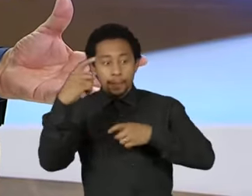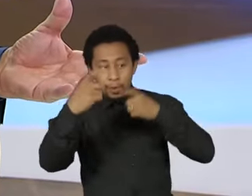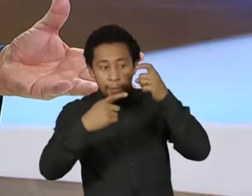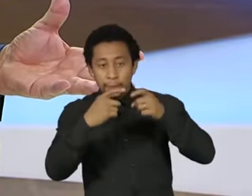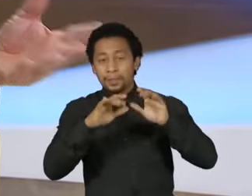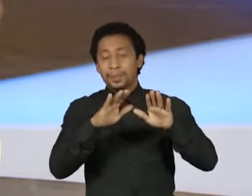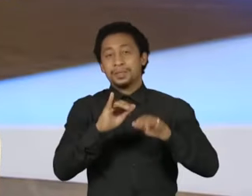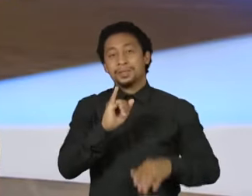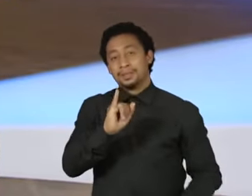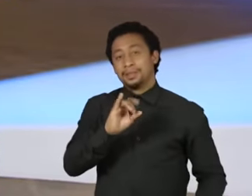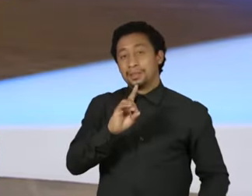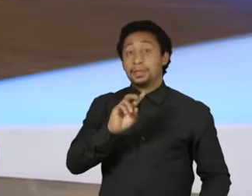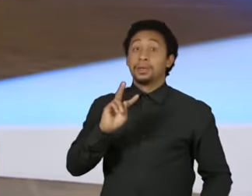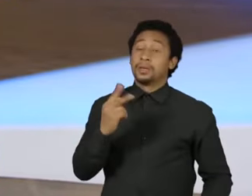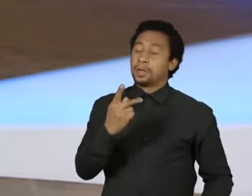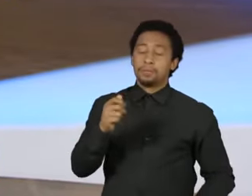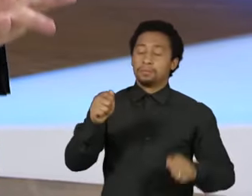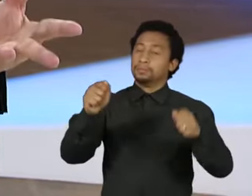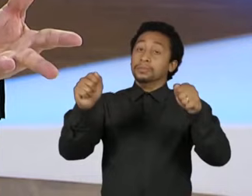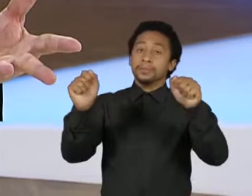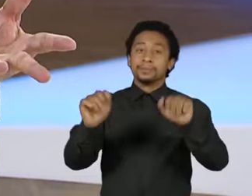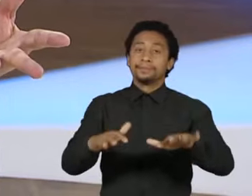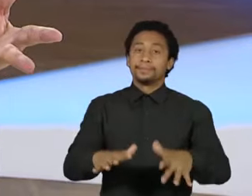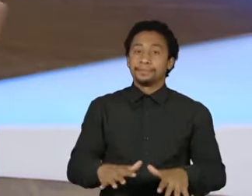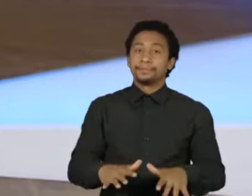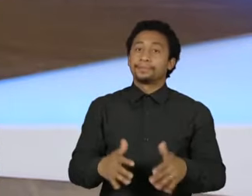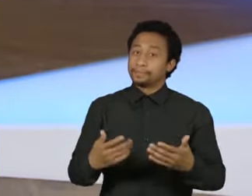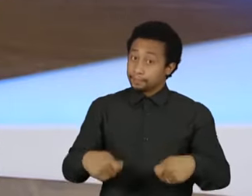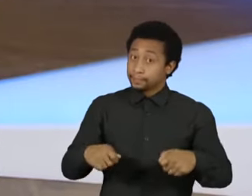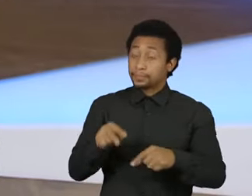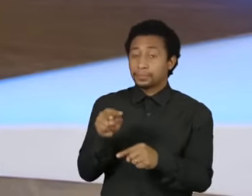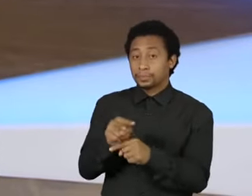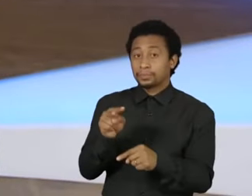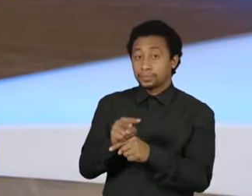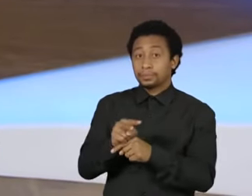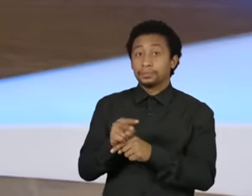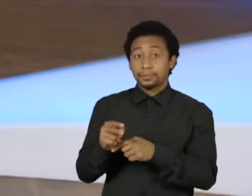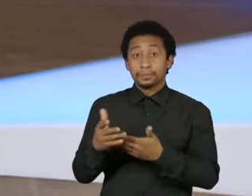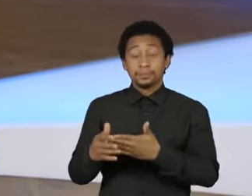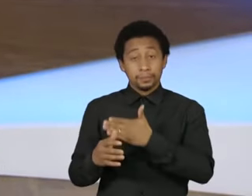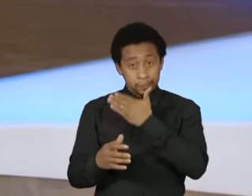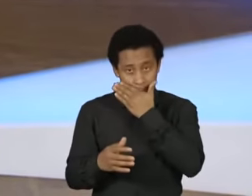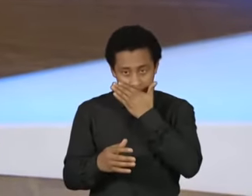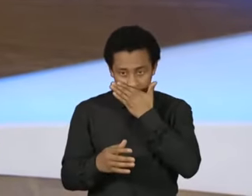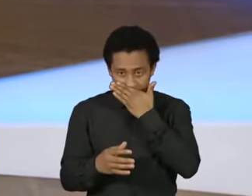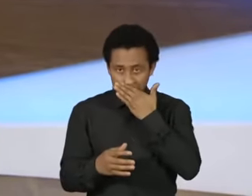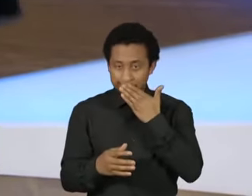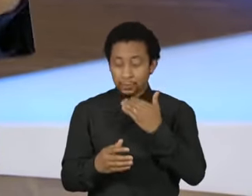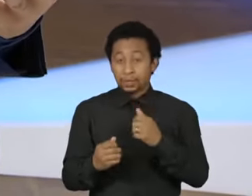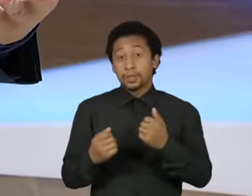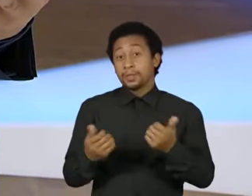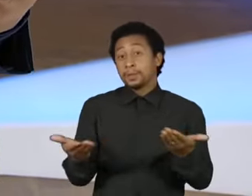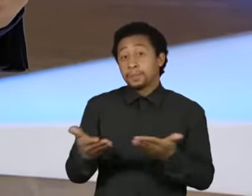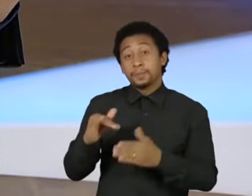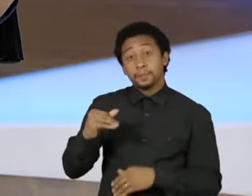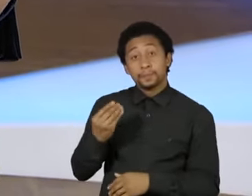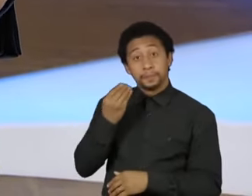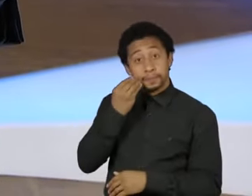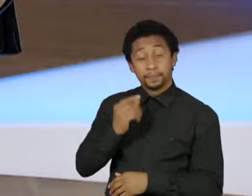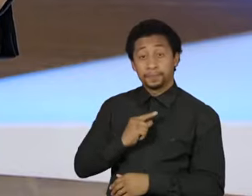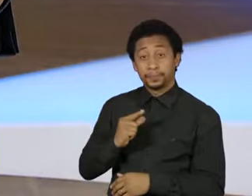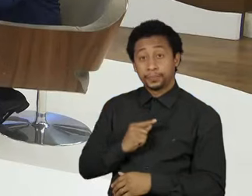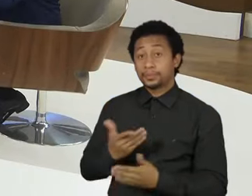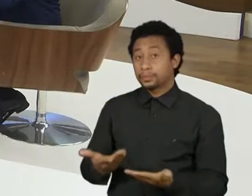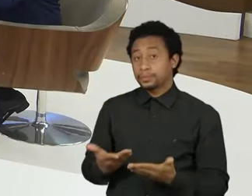chão. Então, assim, nós precisamos cuidar. Essa é uma oportunidade que nós temos. Falar para os brasileiros,